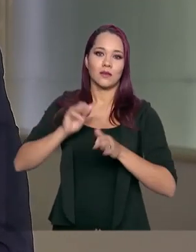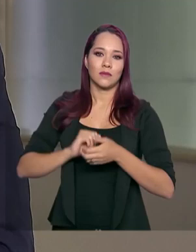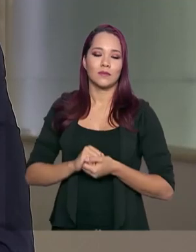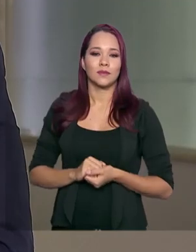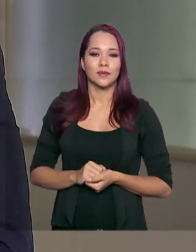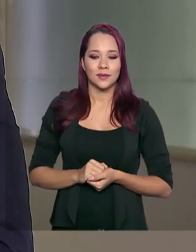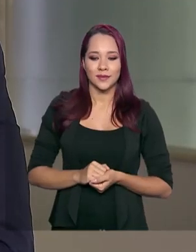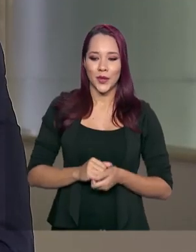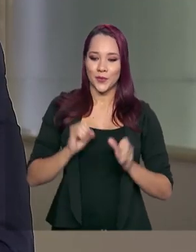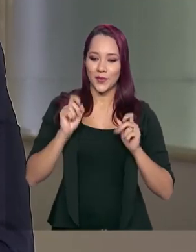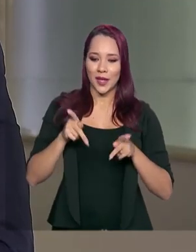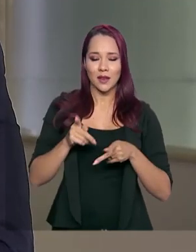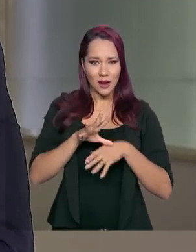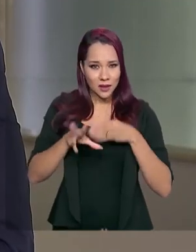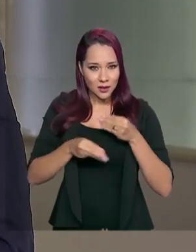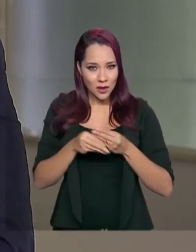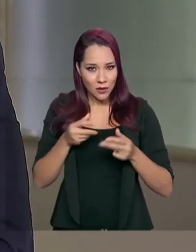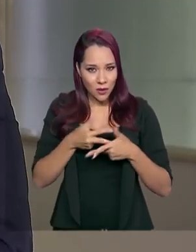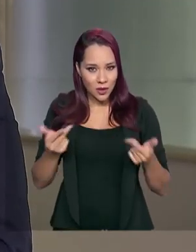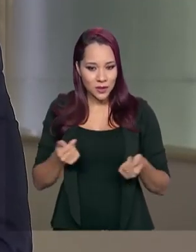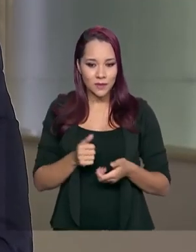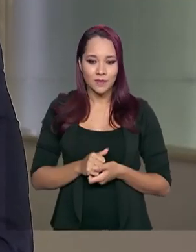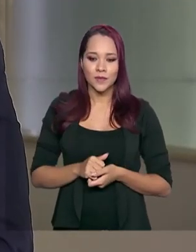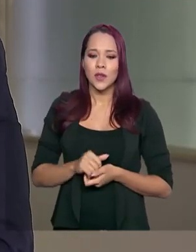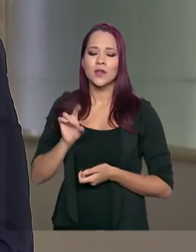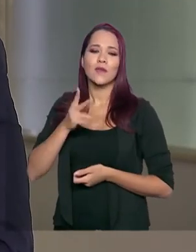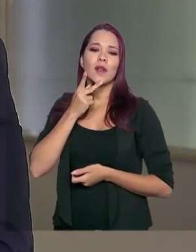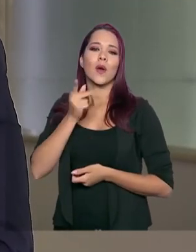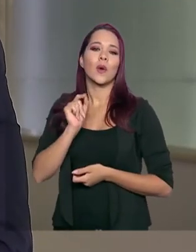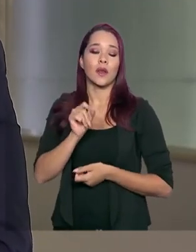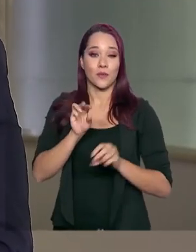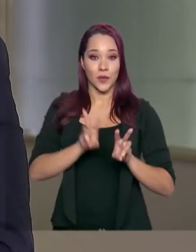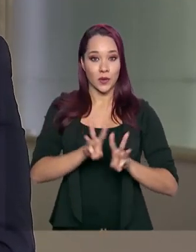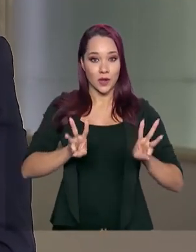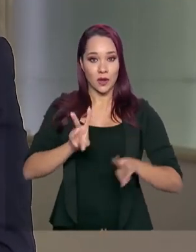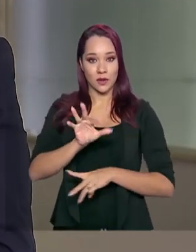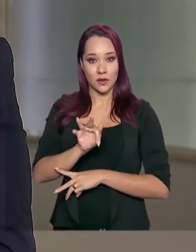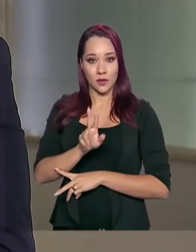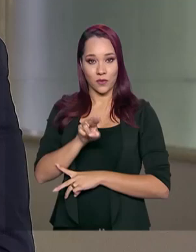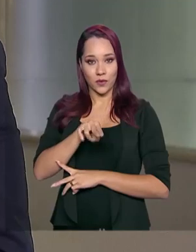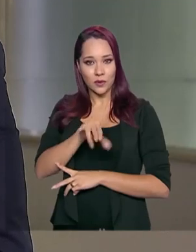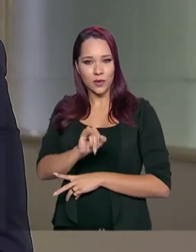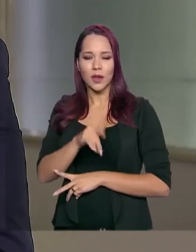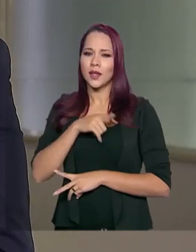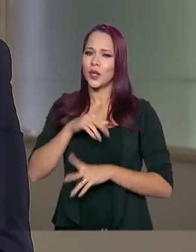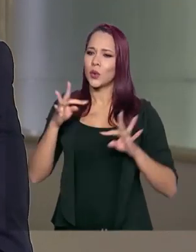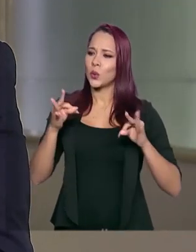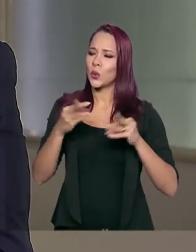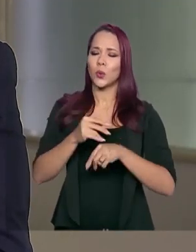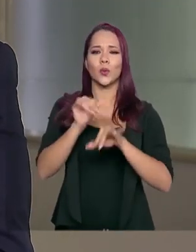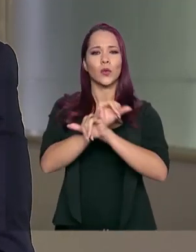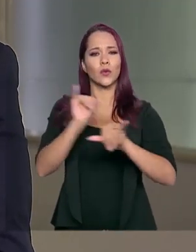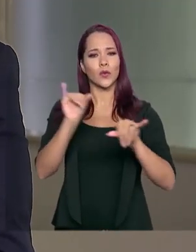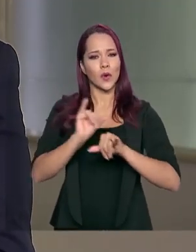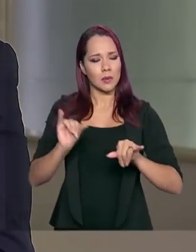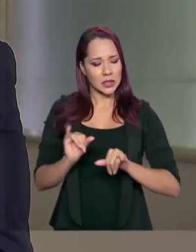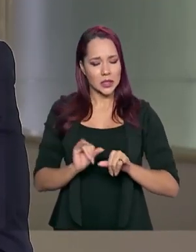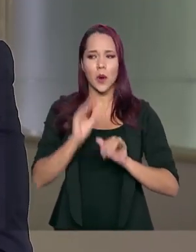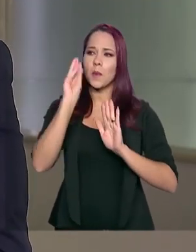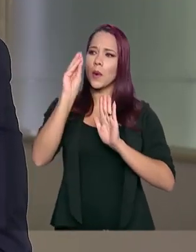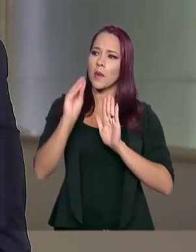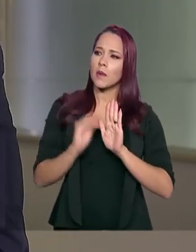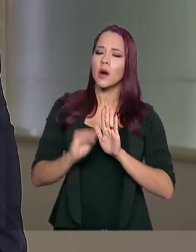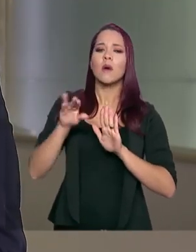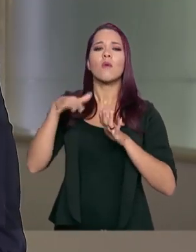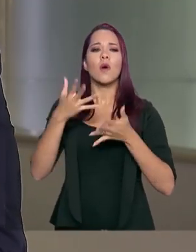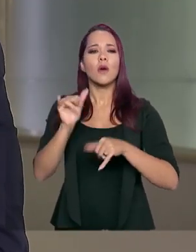Ok. E o senhor quer acrescentar alguma coisa? Acrescentar o seguinte, que o site da FUNAI tem todas as informações disponíveis das